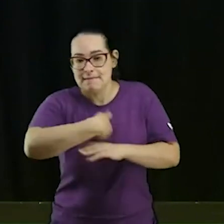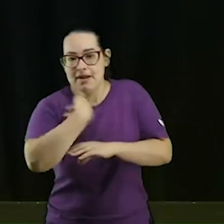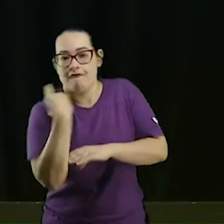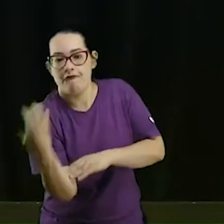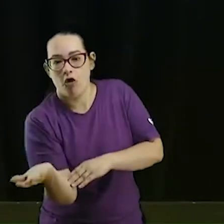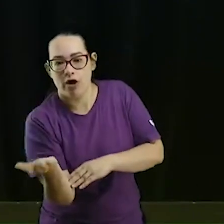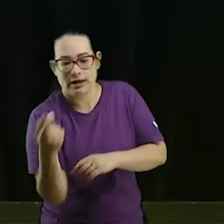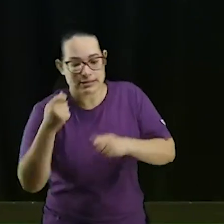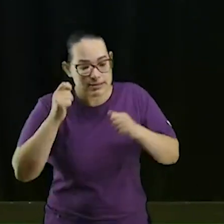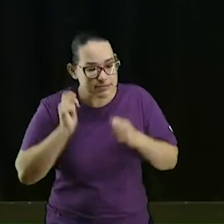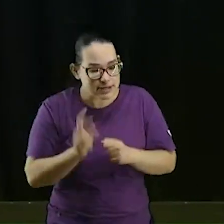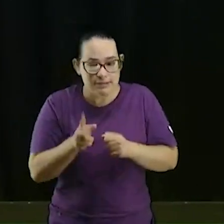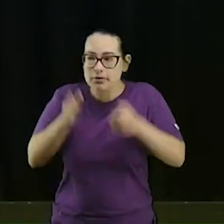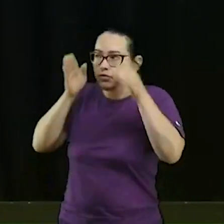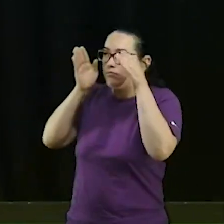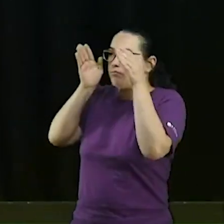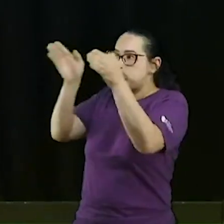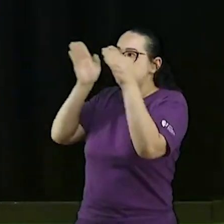Venha na igreja